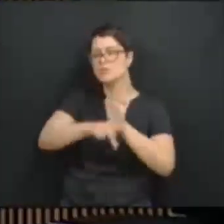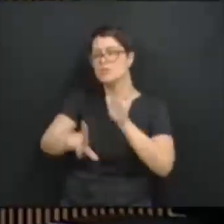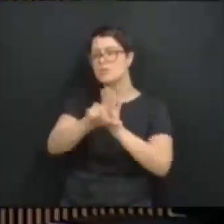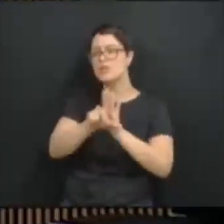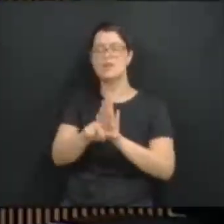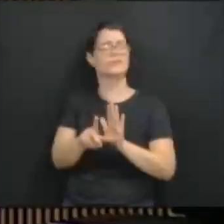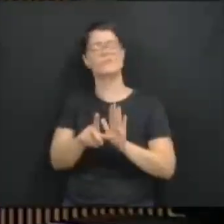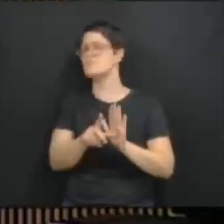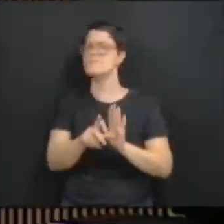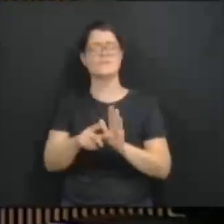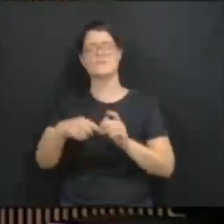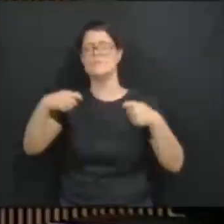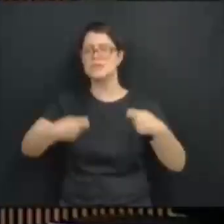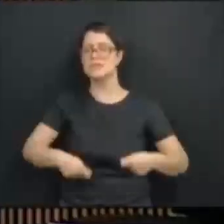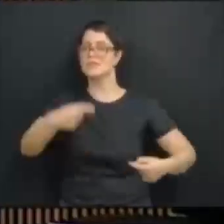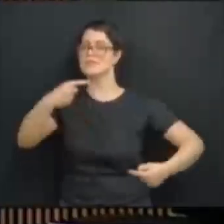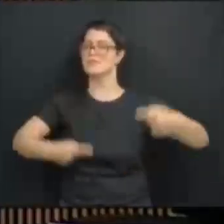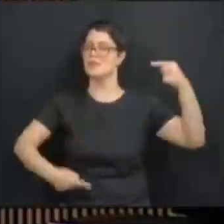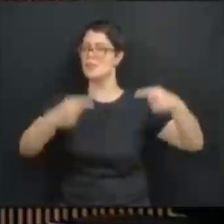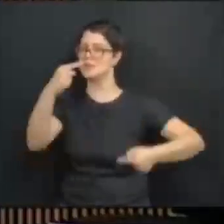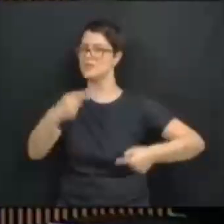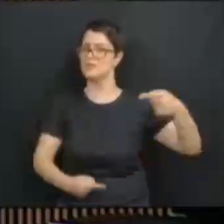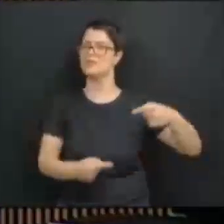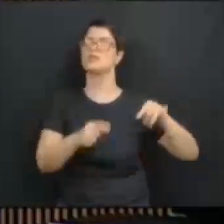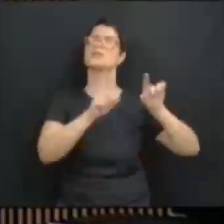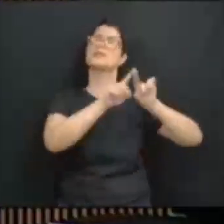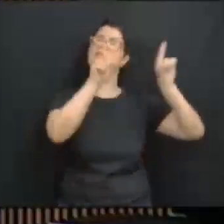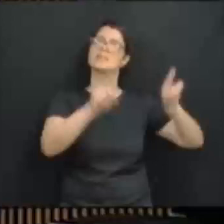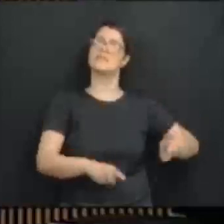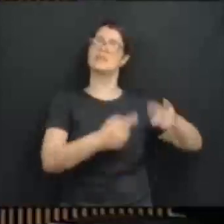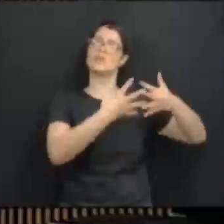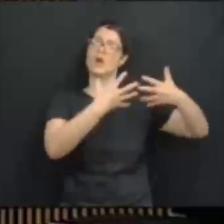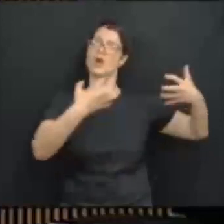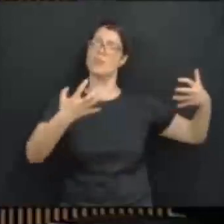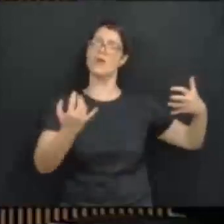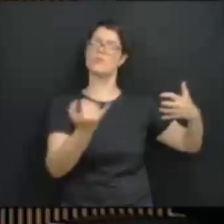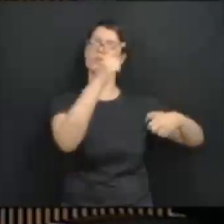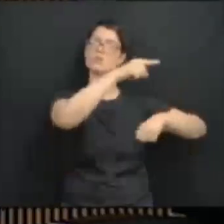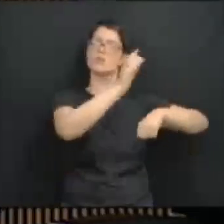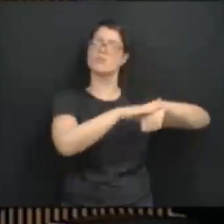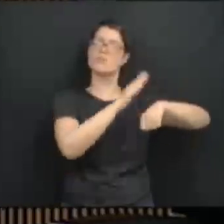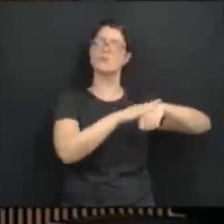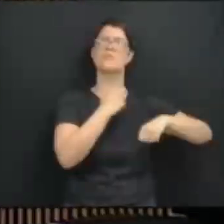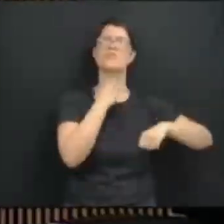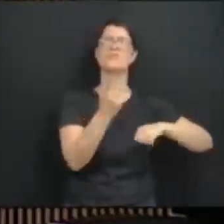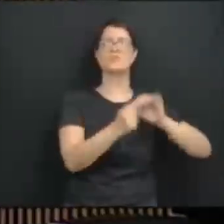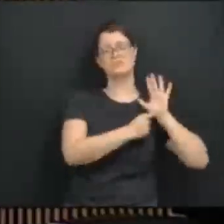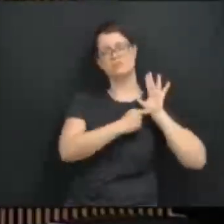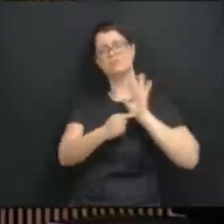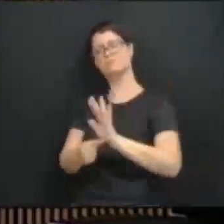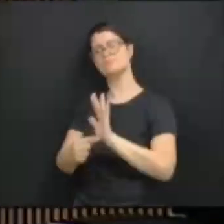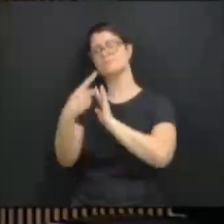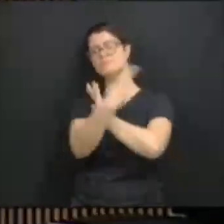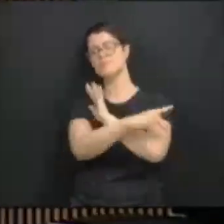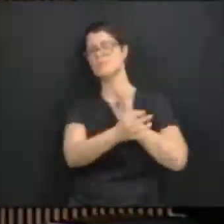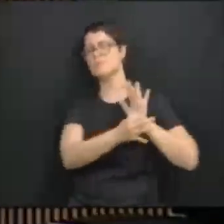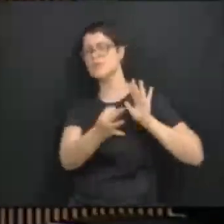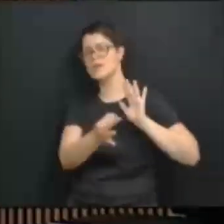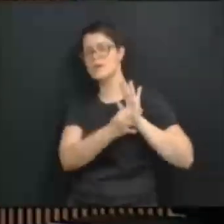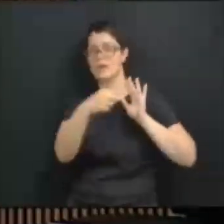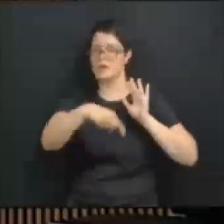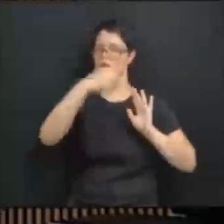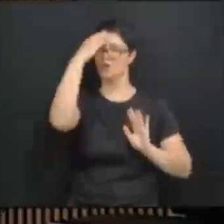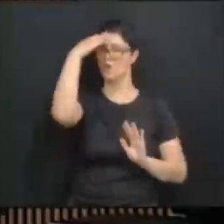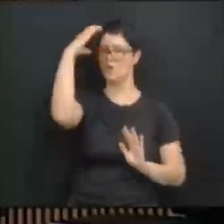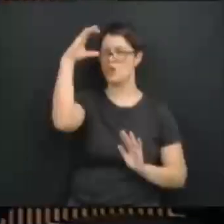servidoras da Copel tenham a oportunidade de se manifestar em audiências públicas, não apenas aqui em Curitiba, mas em